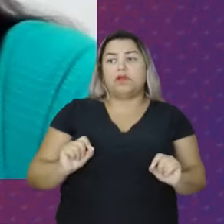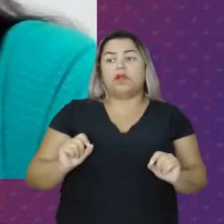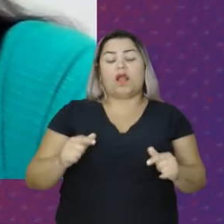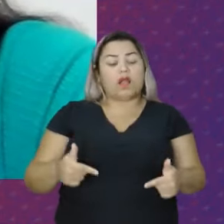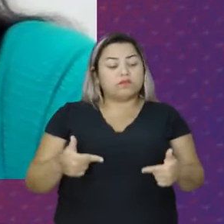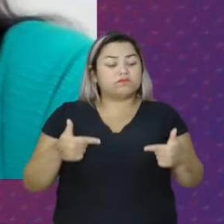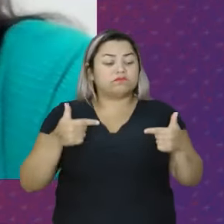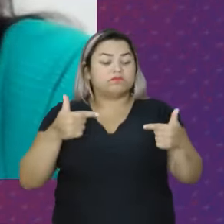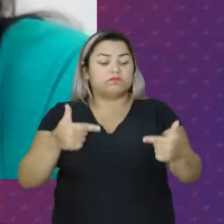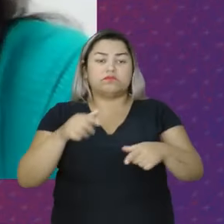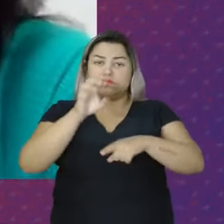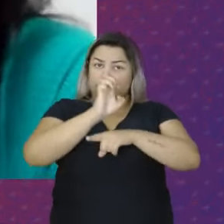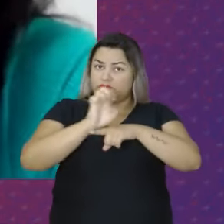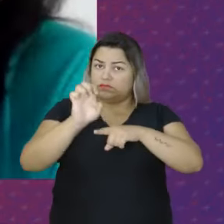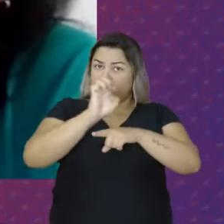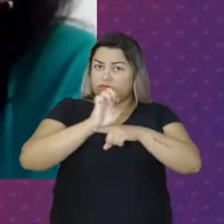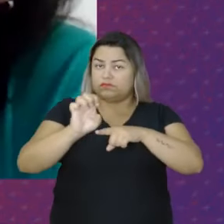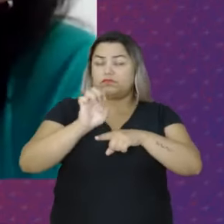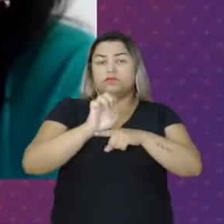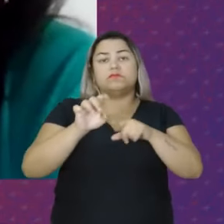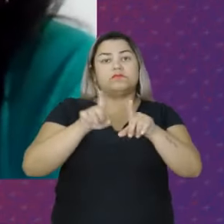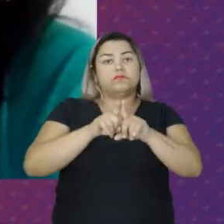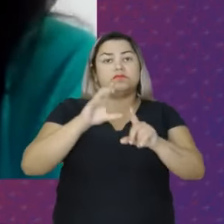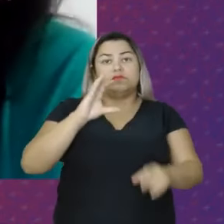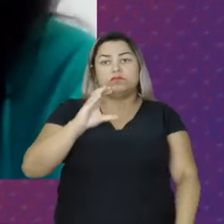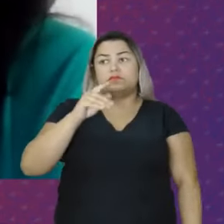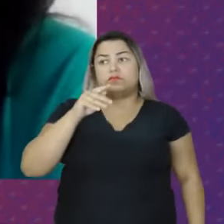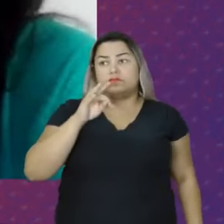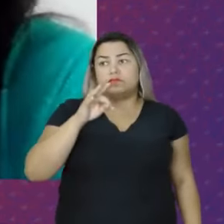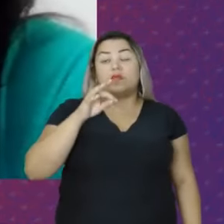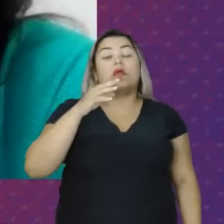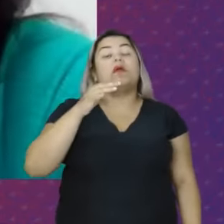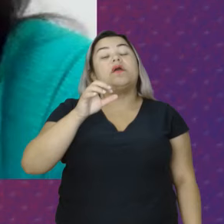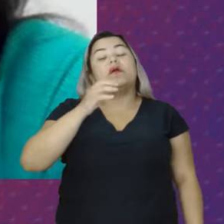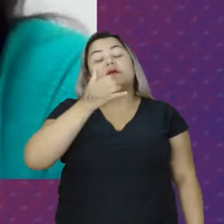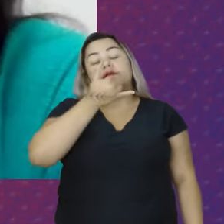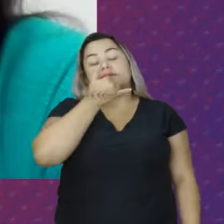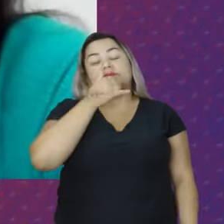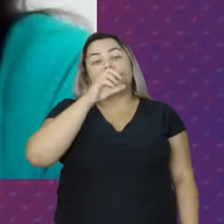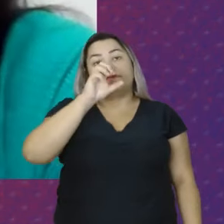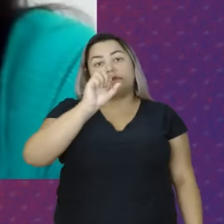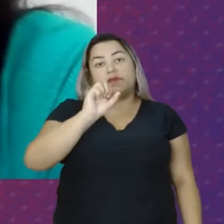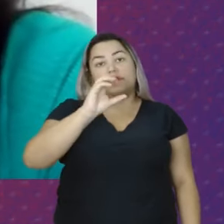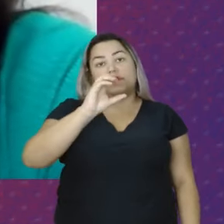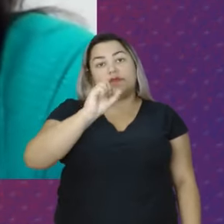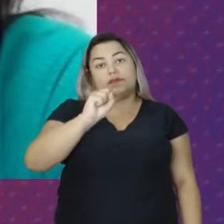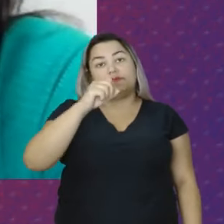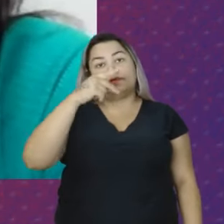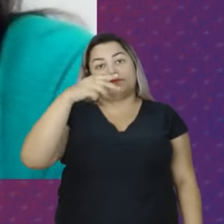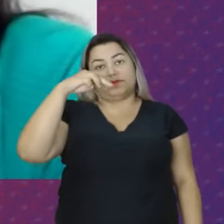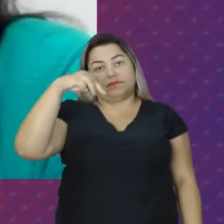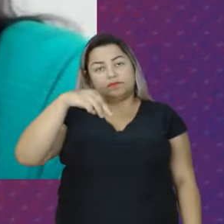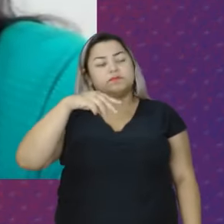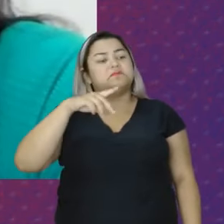ser enfrentada Pelo Estado Então A CPM Perdão A época Sentiu Essa necessidade De